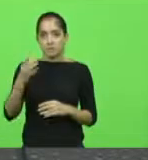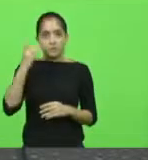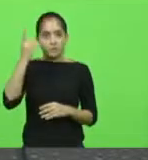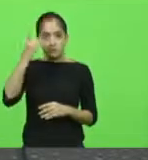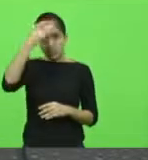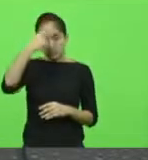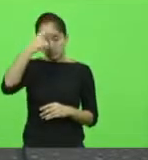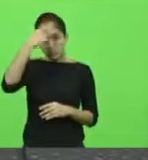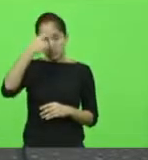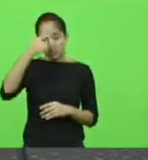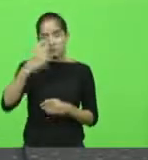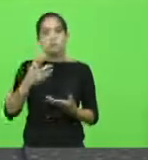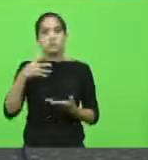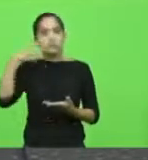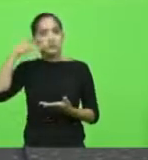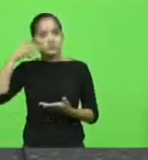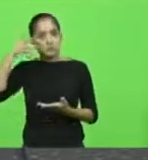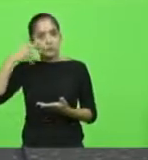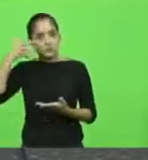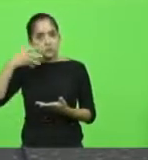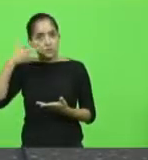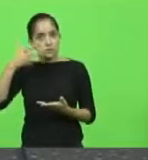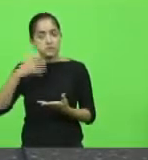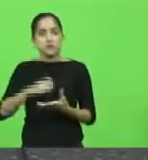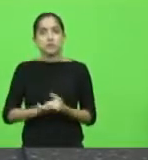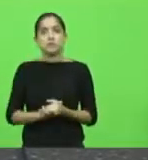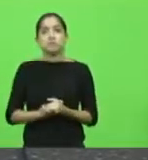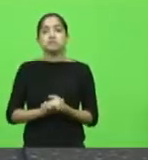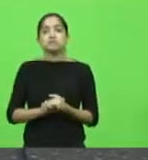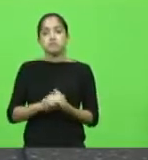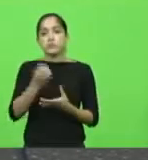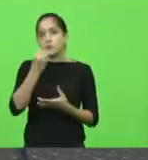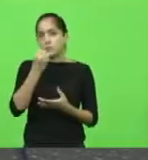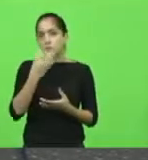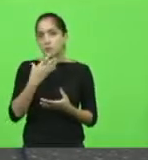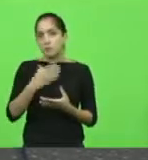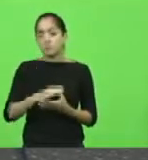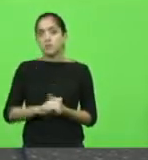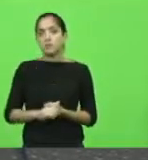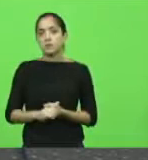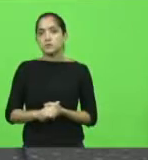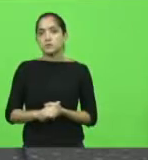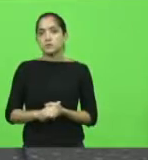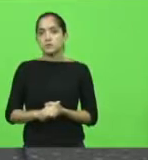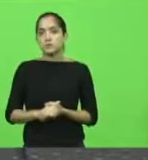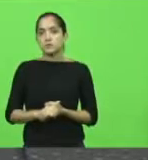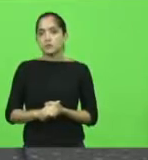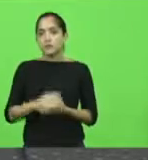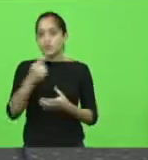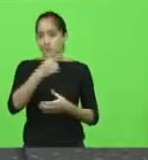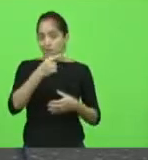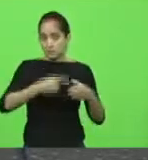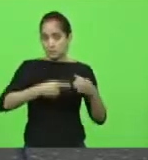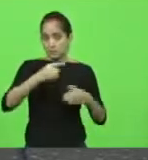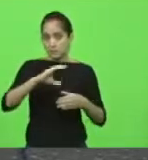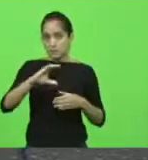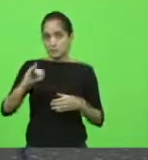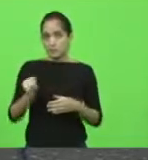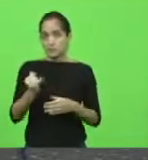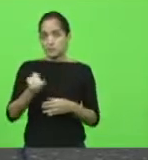manifestação, que eu considerei excepcional, na Comissão de Justiça,